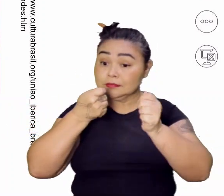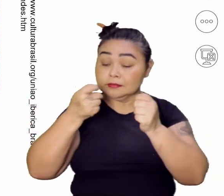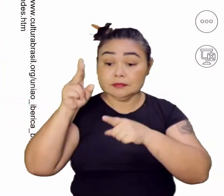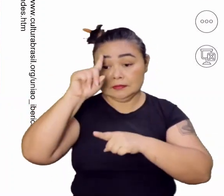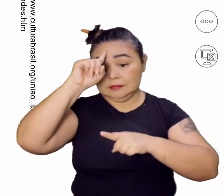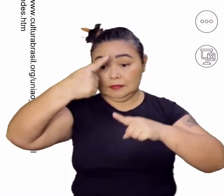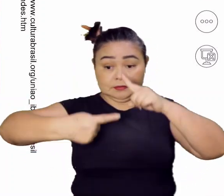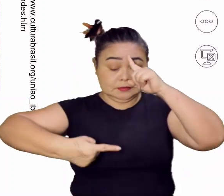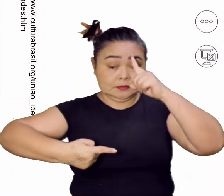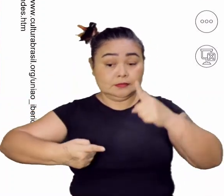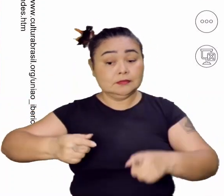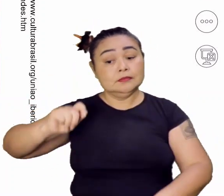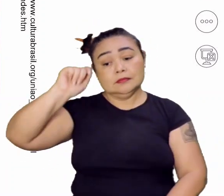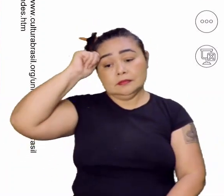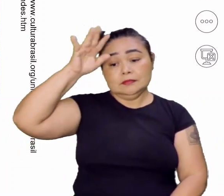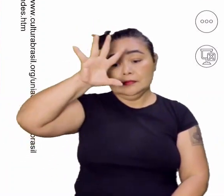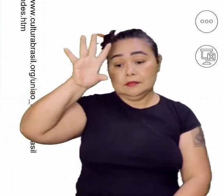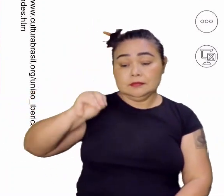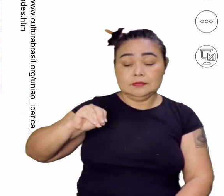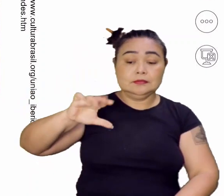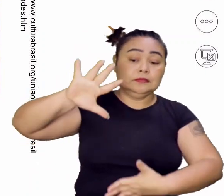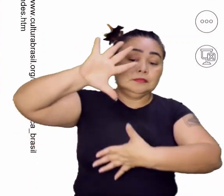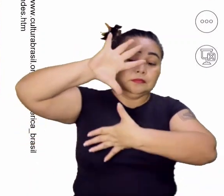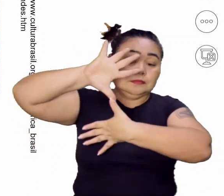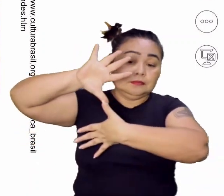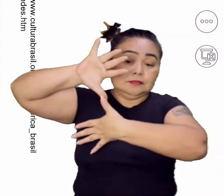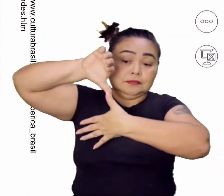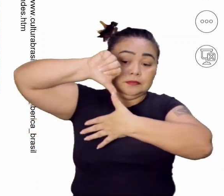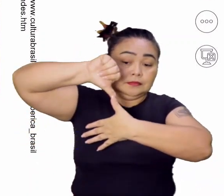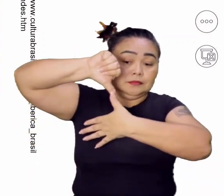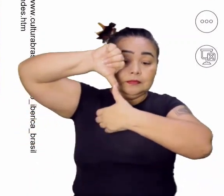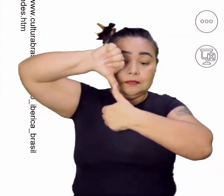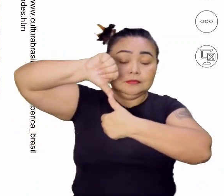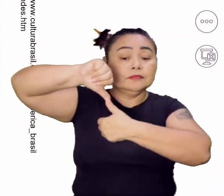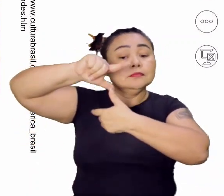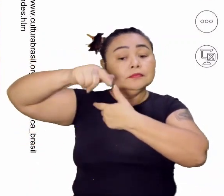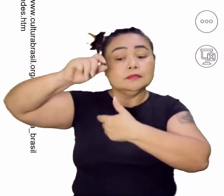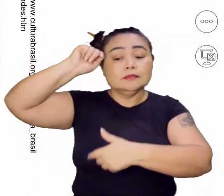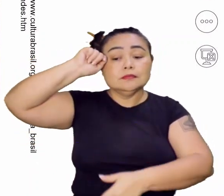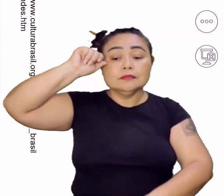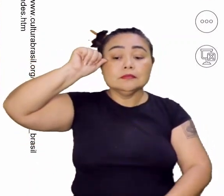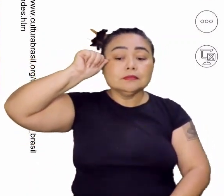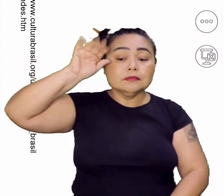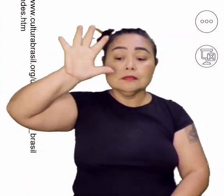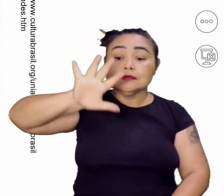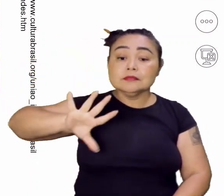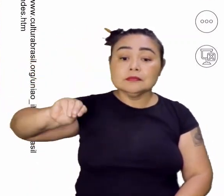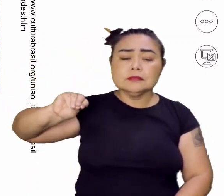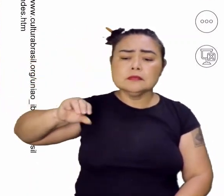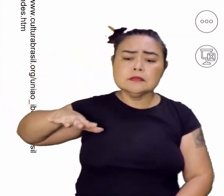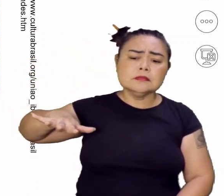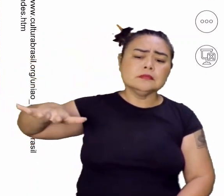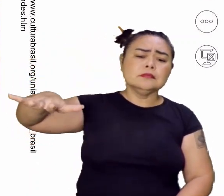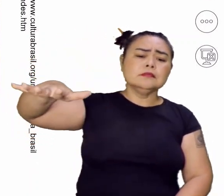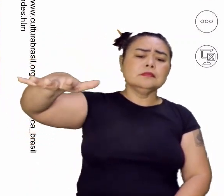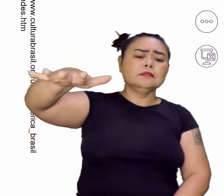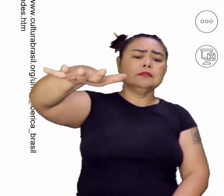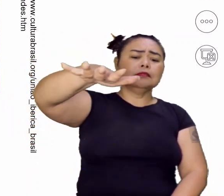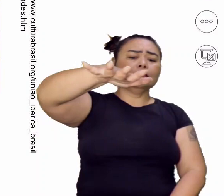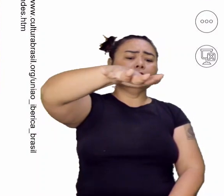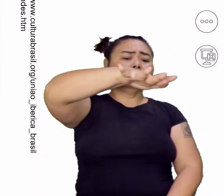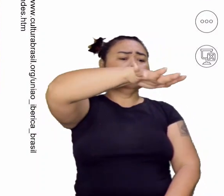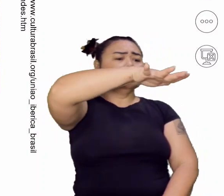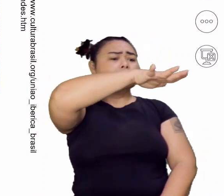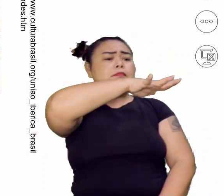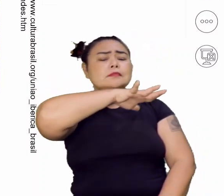a África, a América e a Ásia sendo controlada. Era o território sobre o domínio de